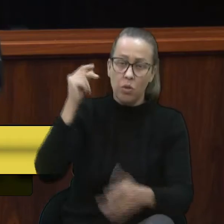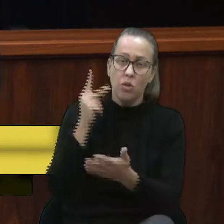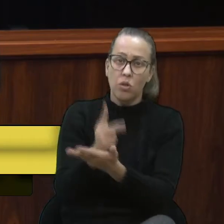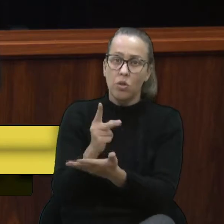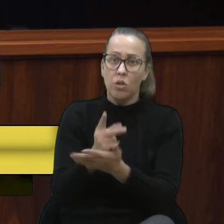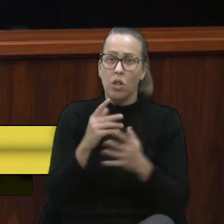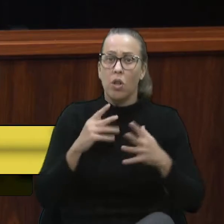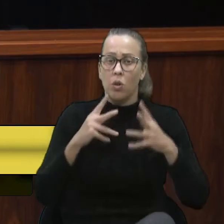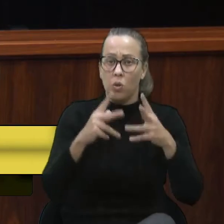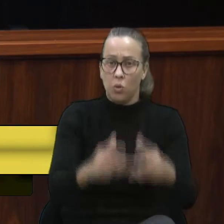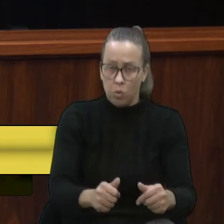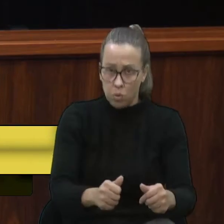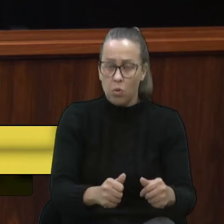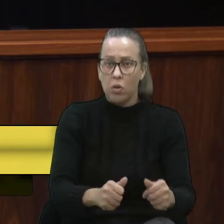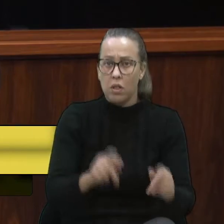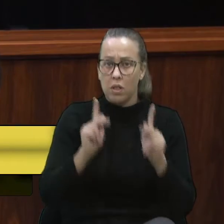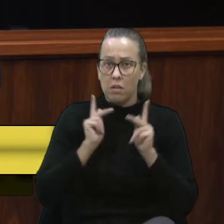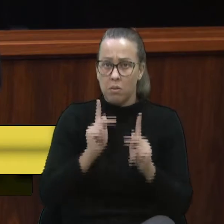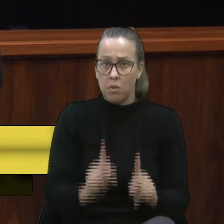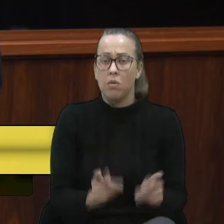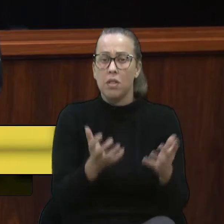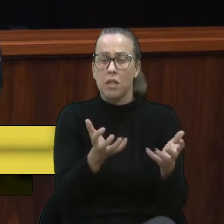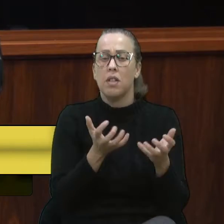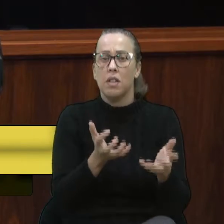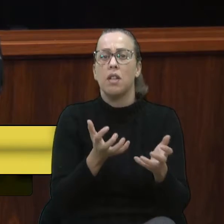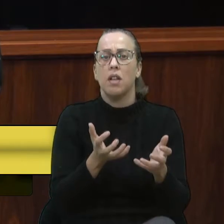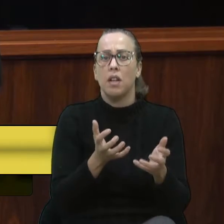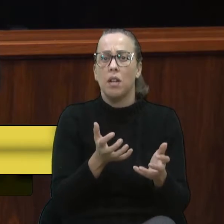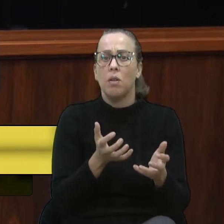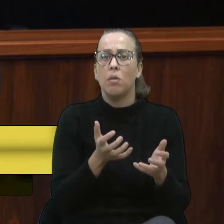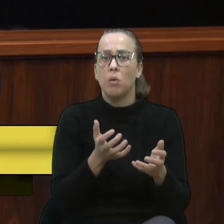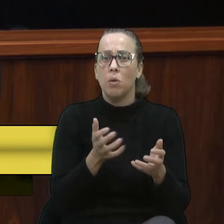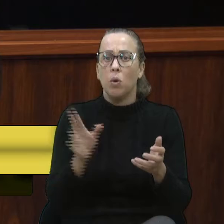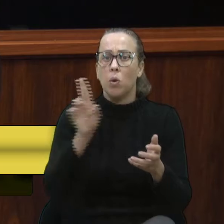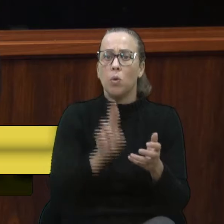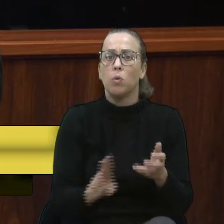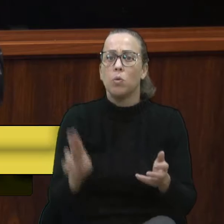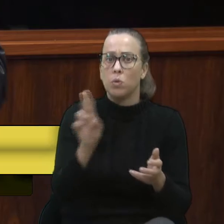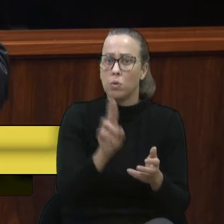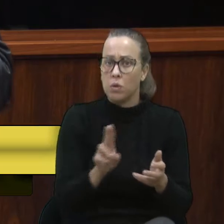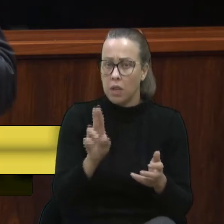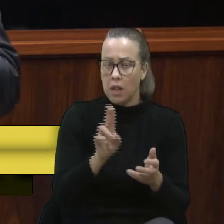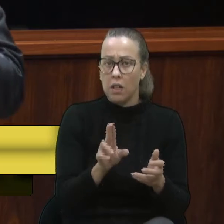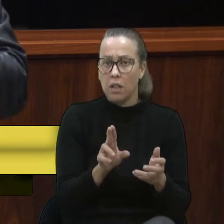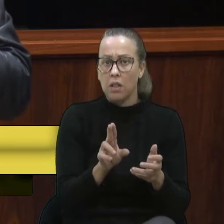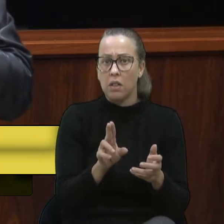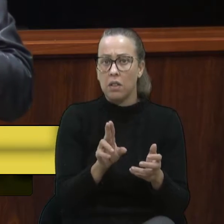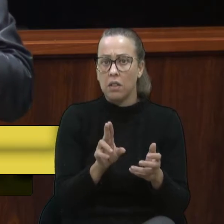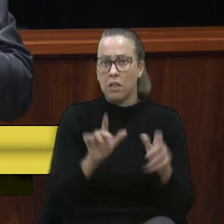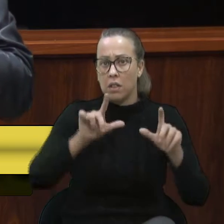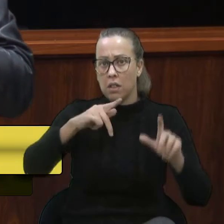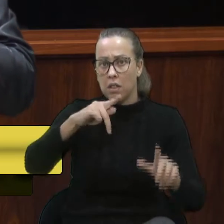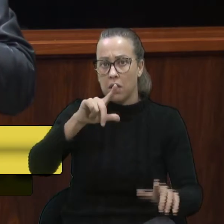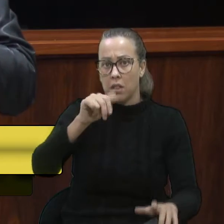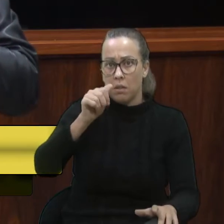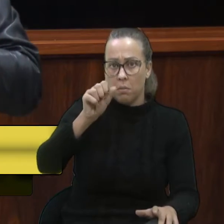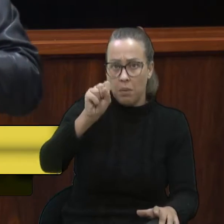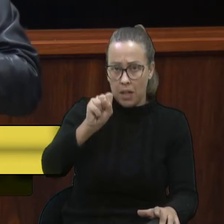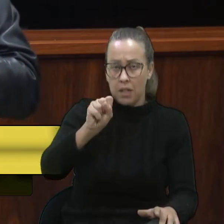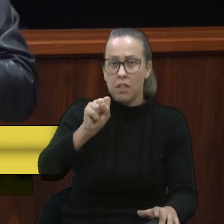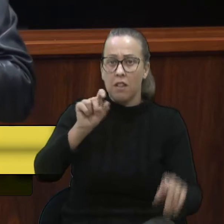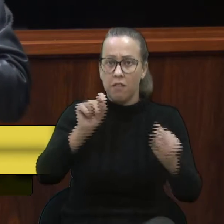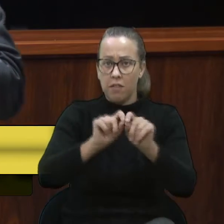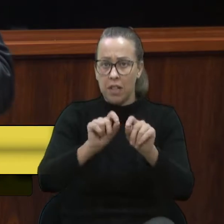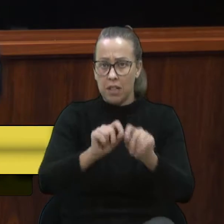que todas as pessoas que queiram implantar placas, o